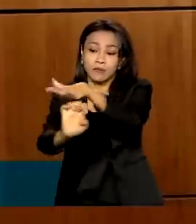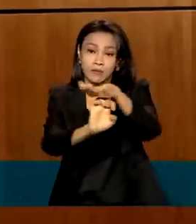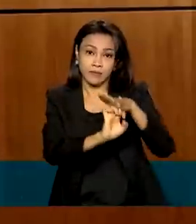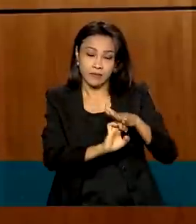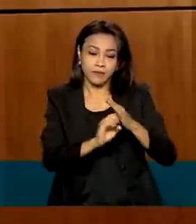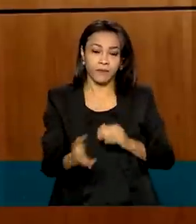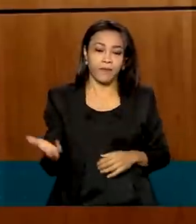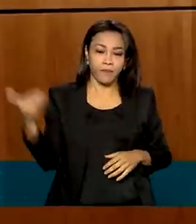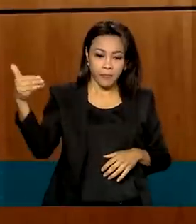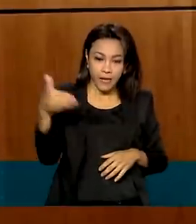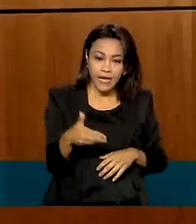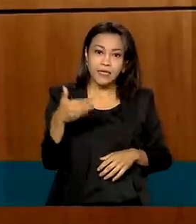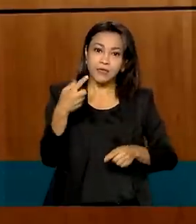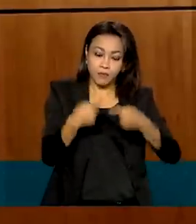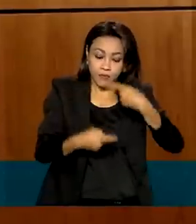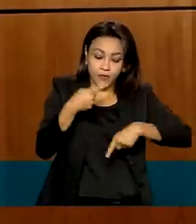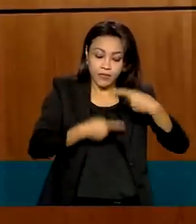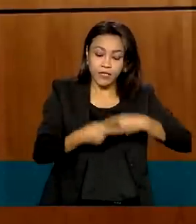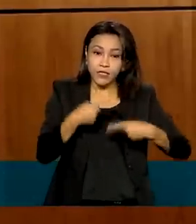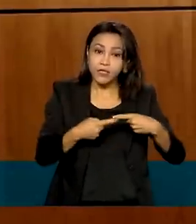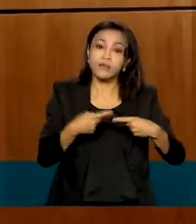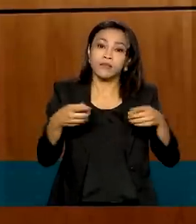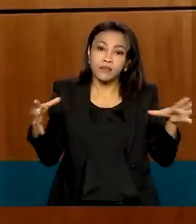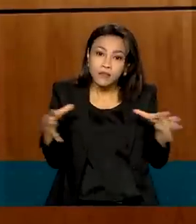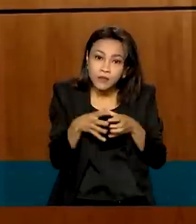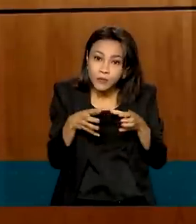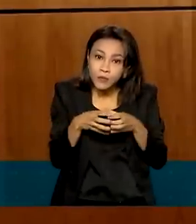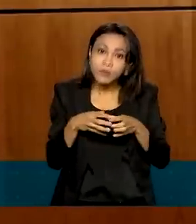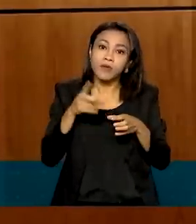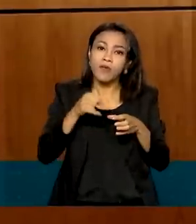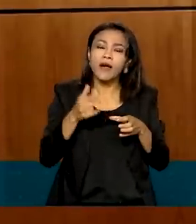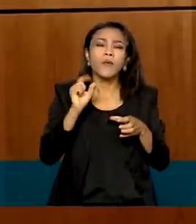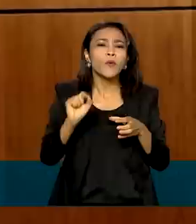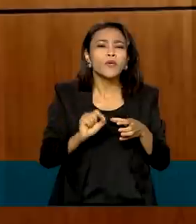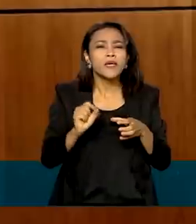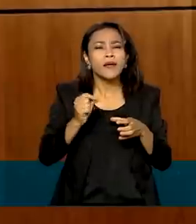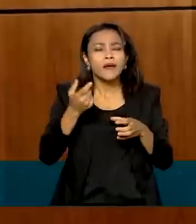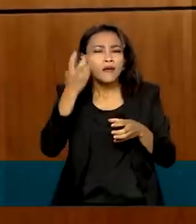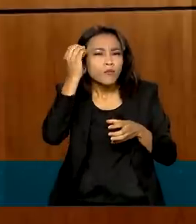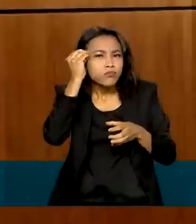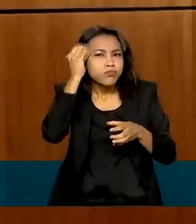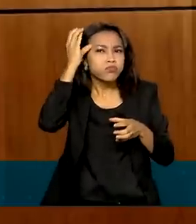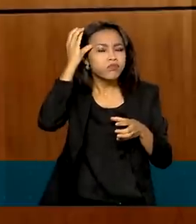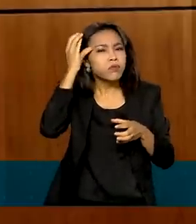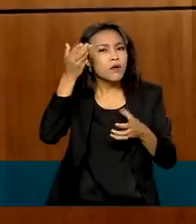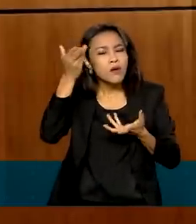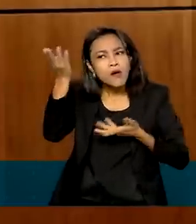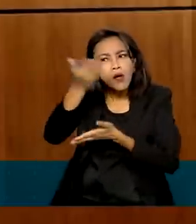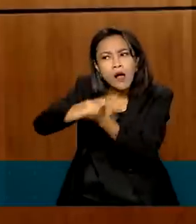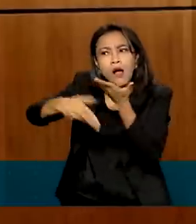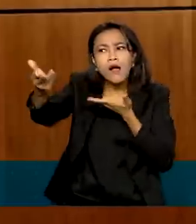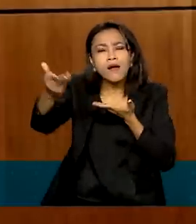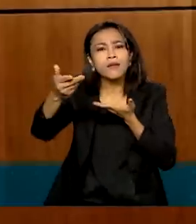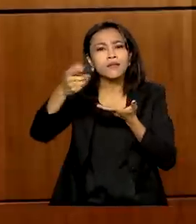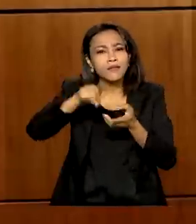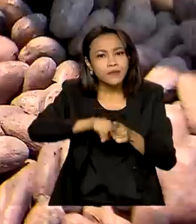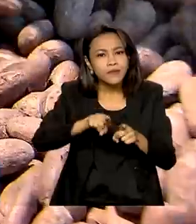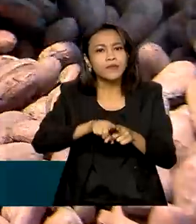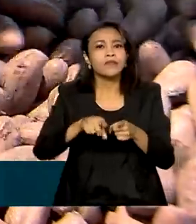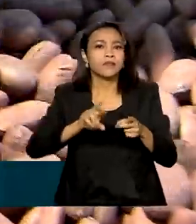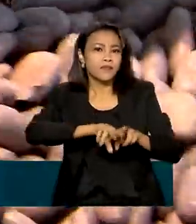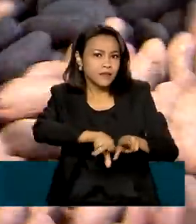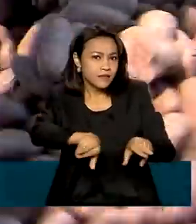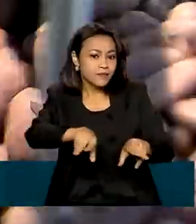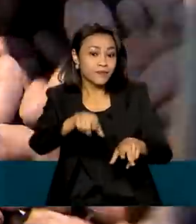que a CEPLAC faça, entre outras coisas, a transferência da sua tecnologia via editais de licenciamento.